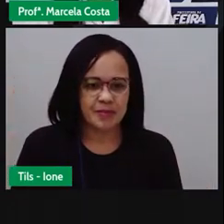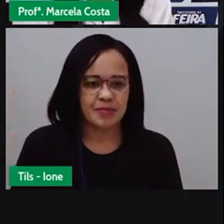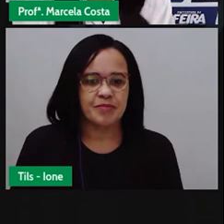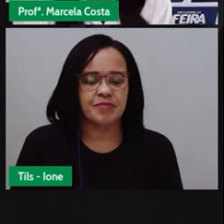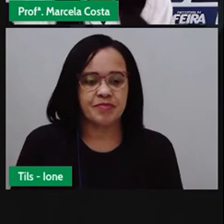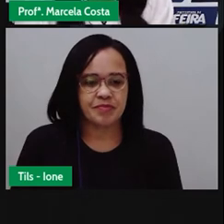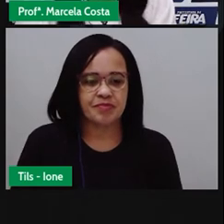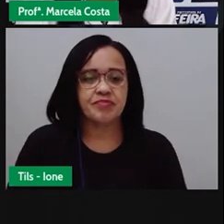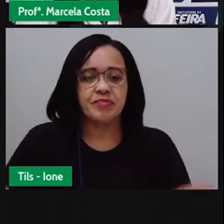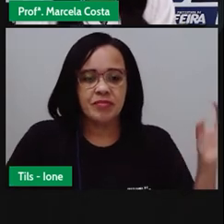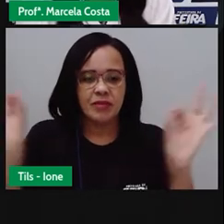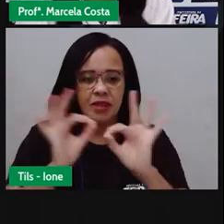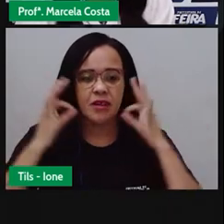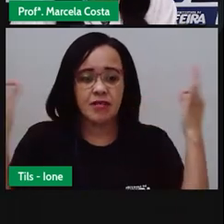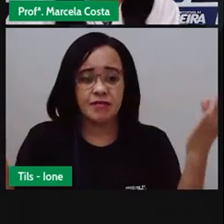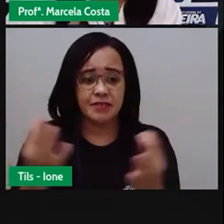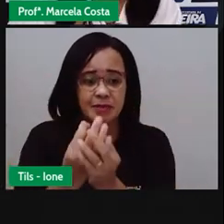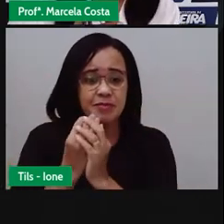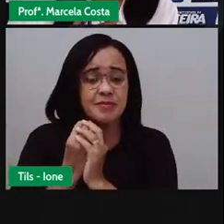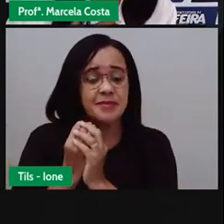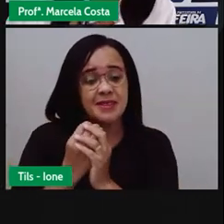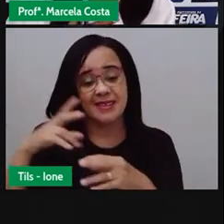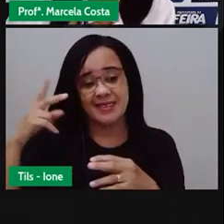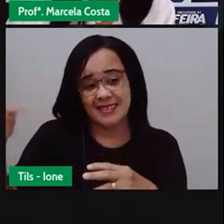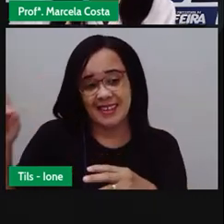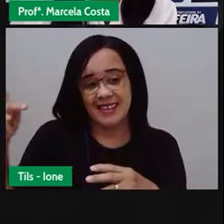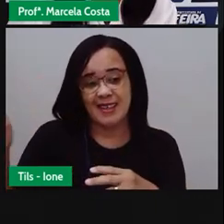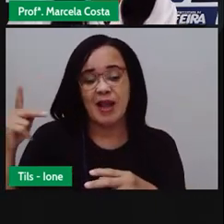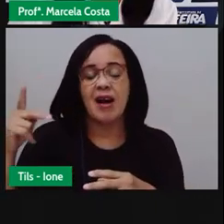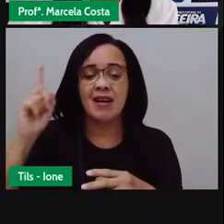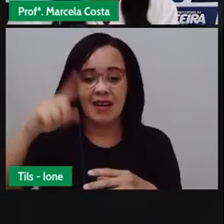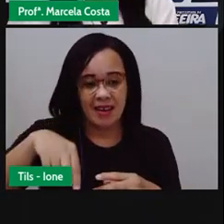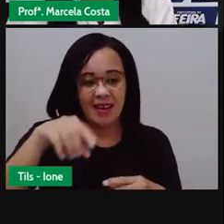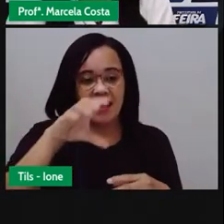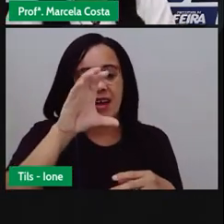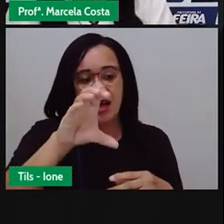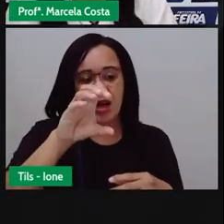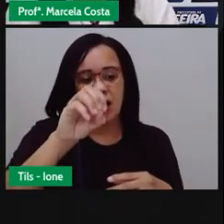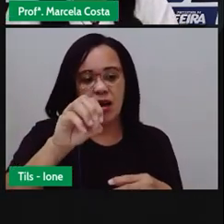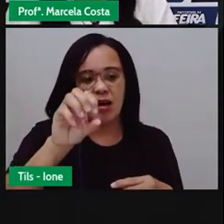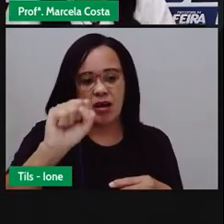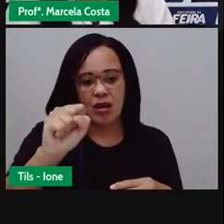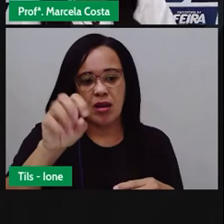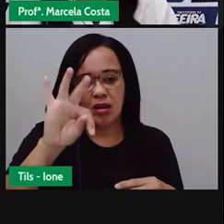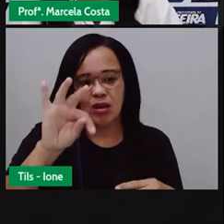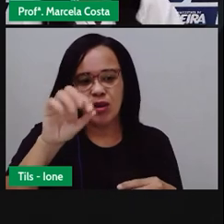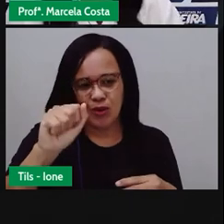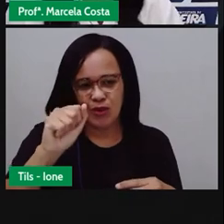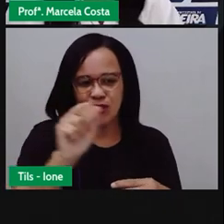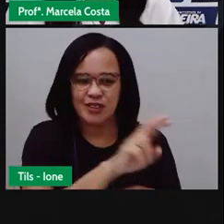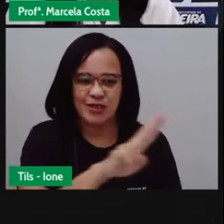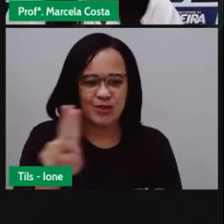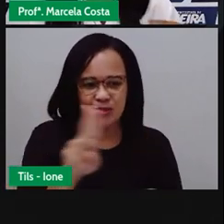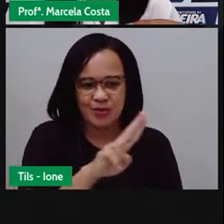Da Família Costa, que é a minha família. Aí, você pode escrever